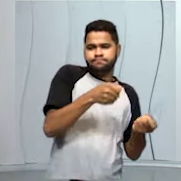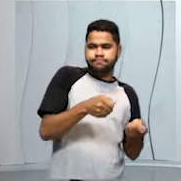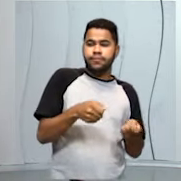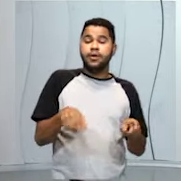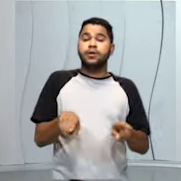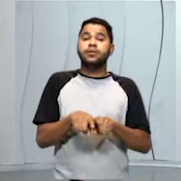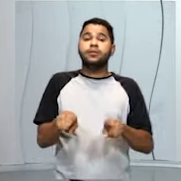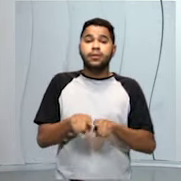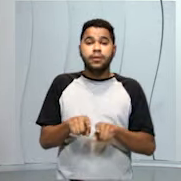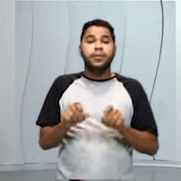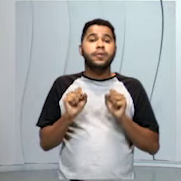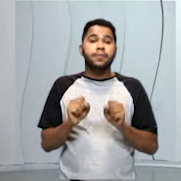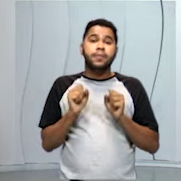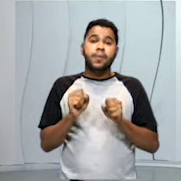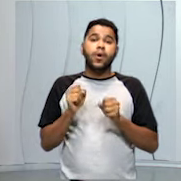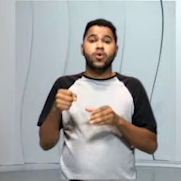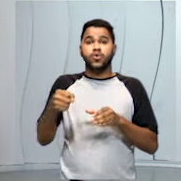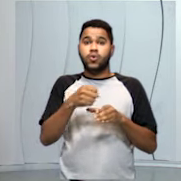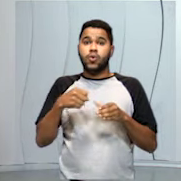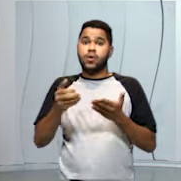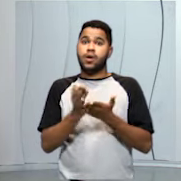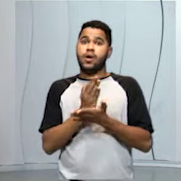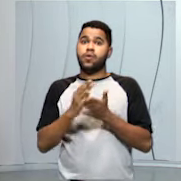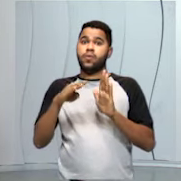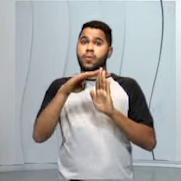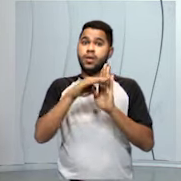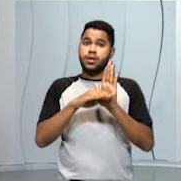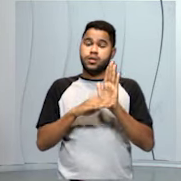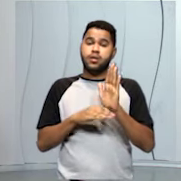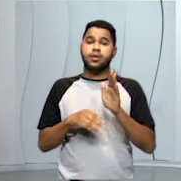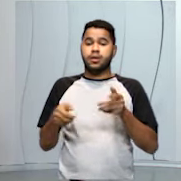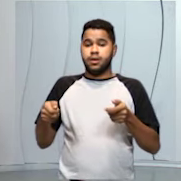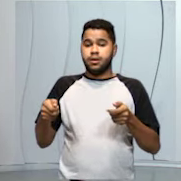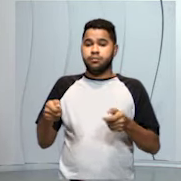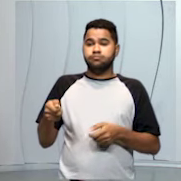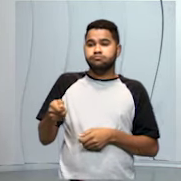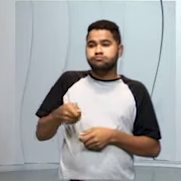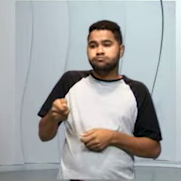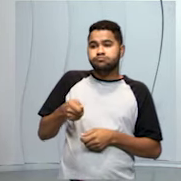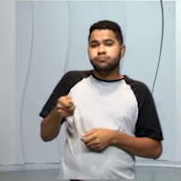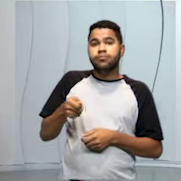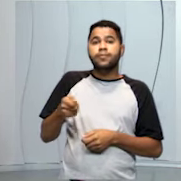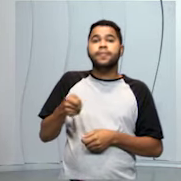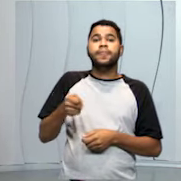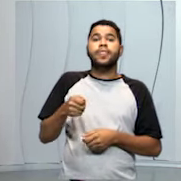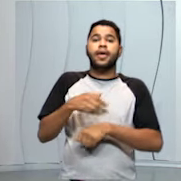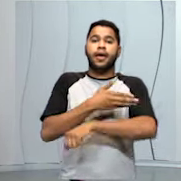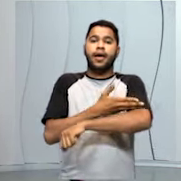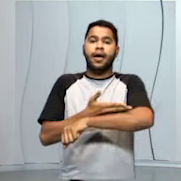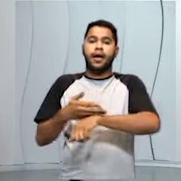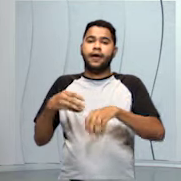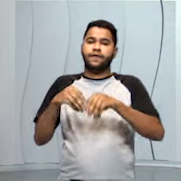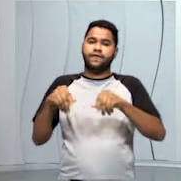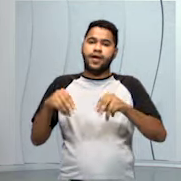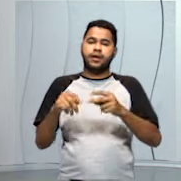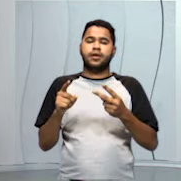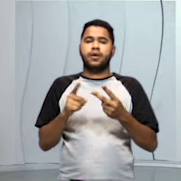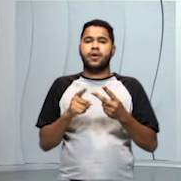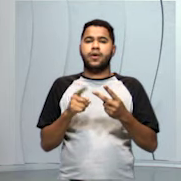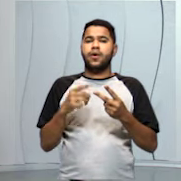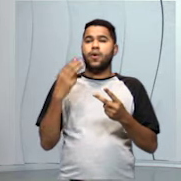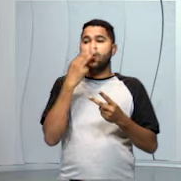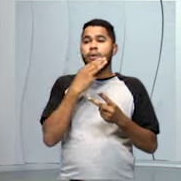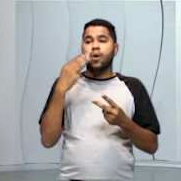cozinha. Em algumas receitas, nós peneiramos a farinha, peneiramos o açúcar,